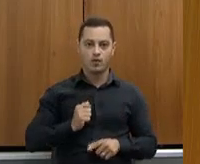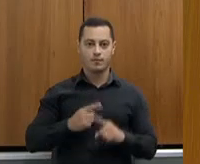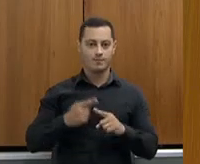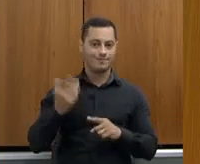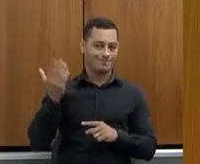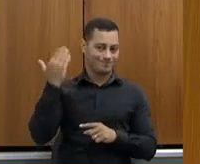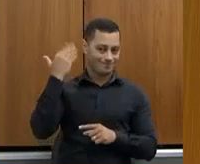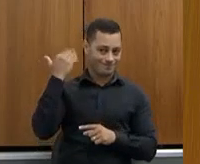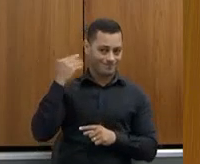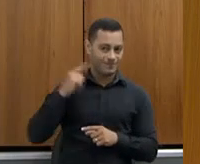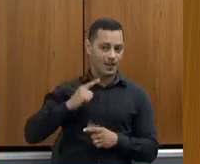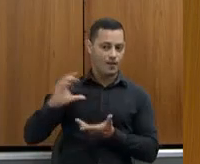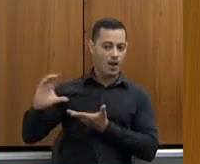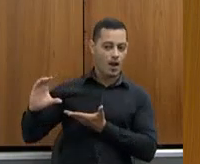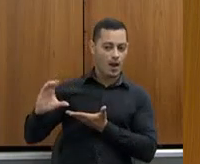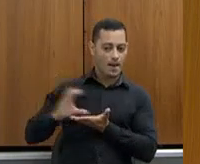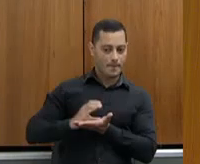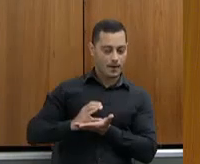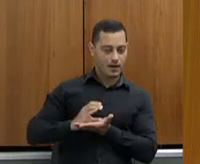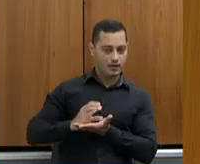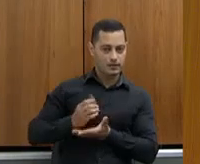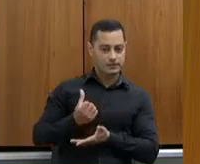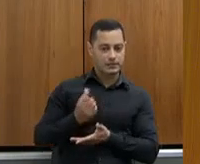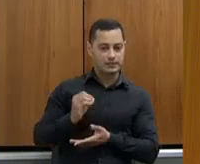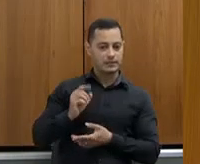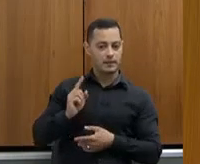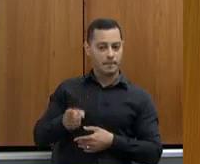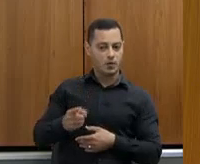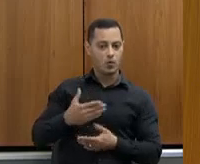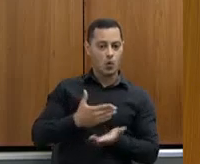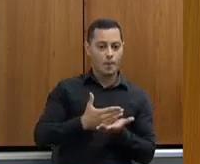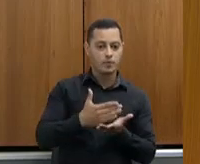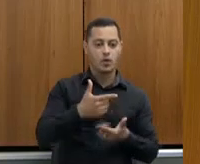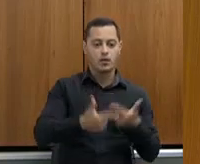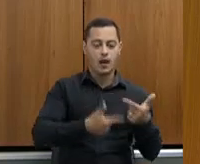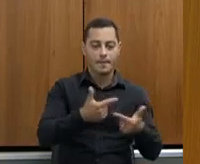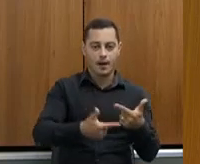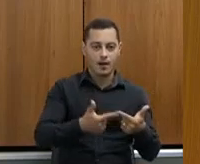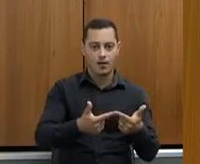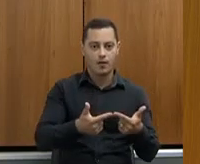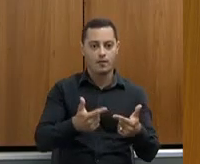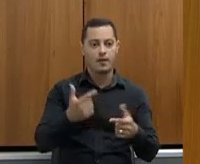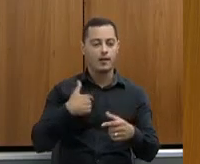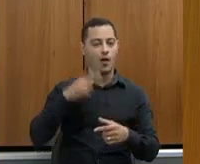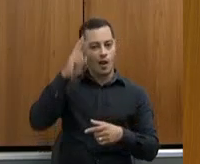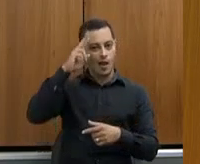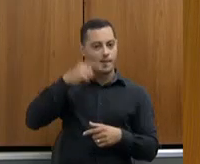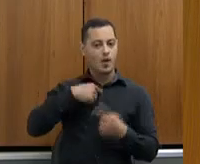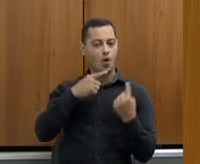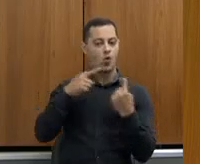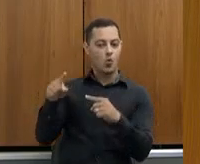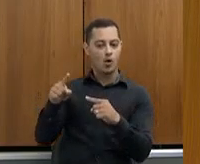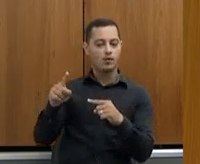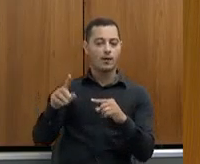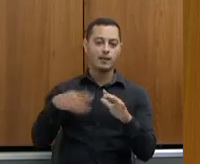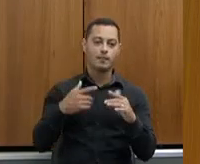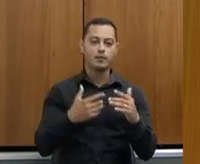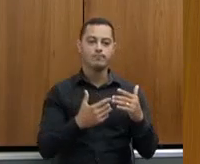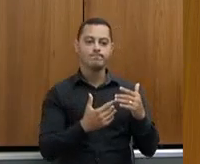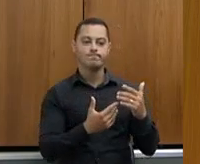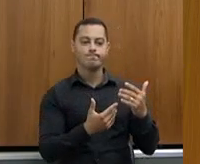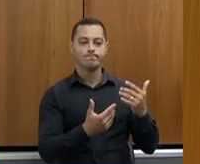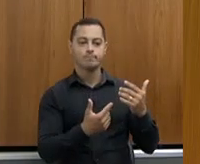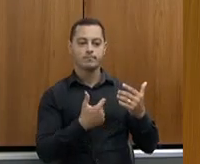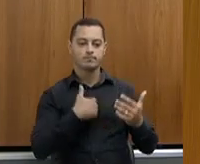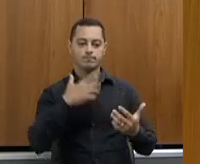mil em 2018, que nós começamos a trabalhar com isso, e, na época, eu fui até contra, mas depois fui convencido, que eu falei assim, vai vir